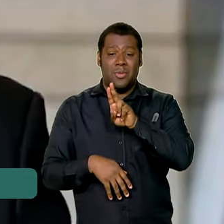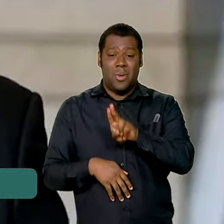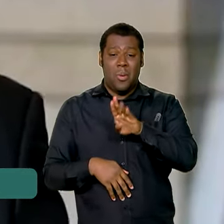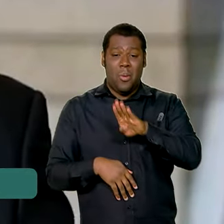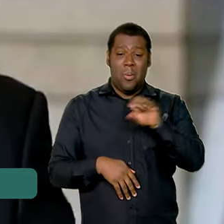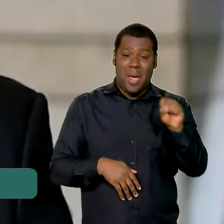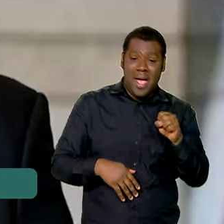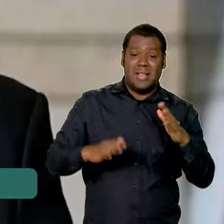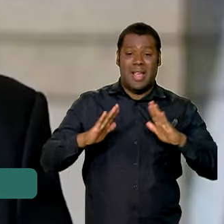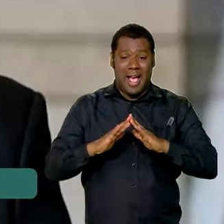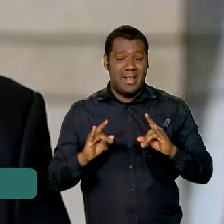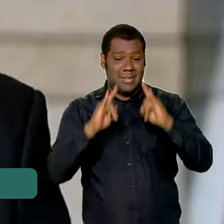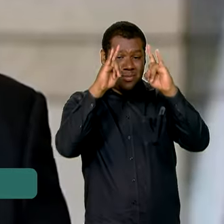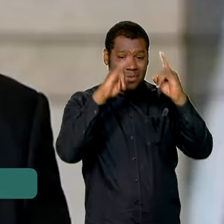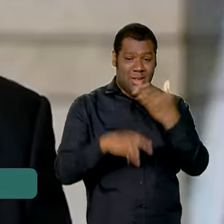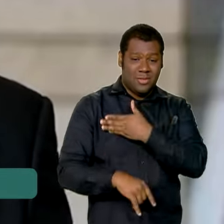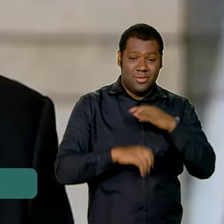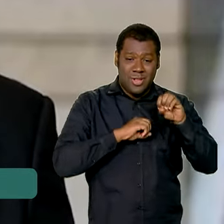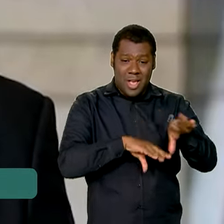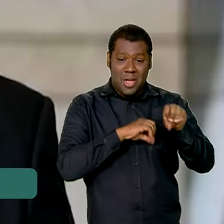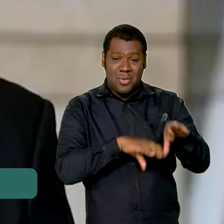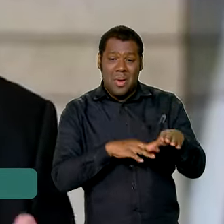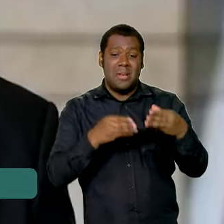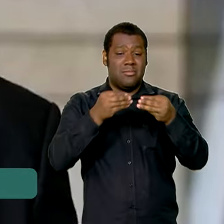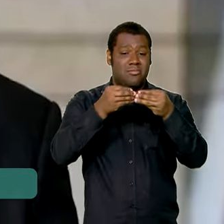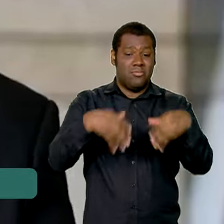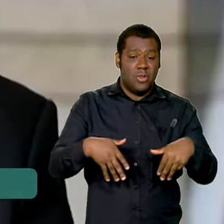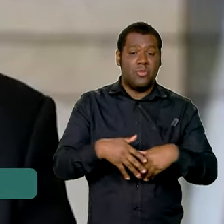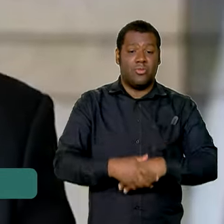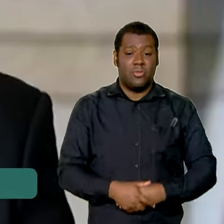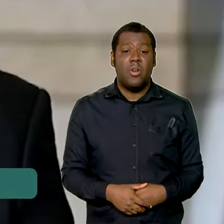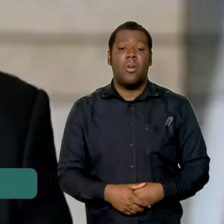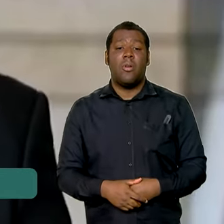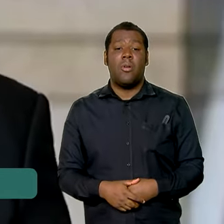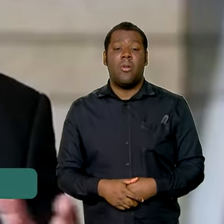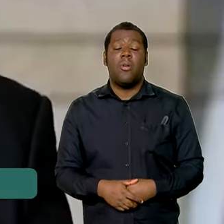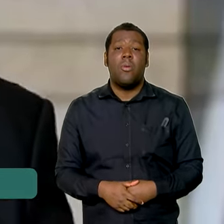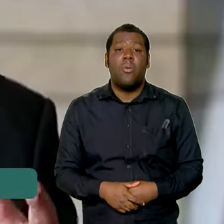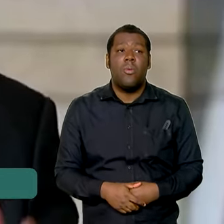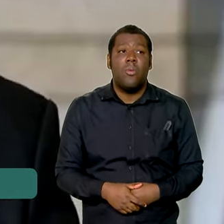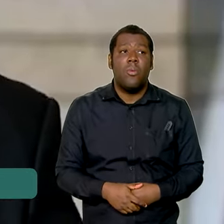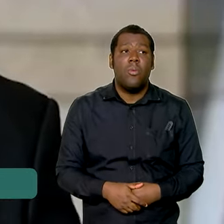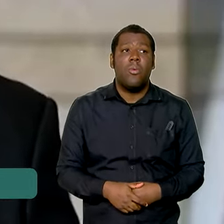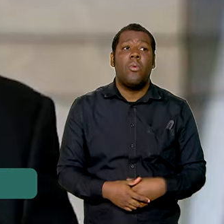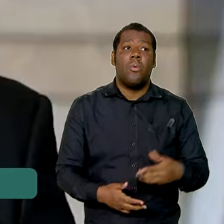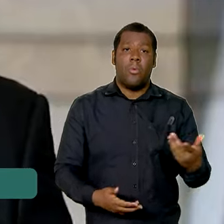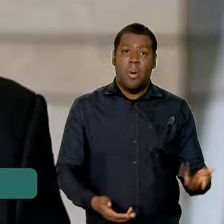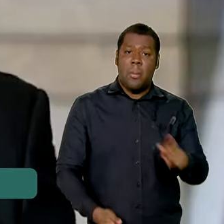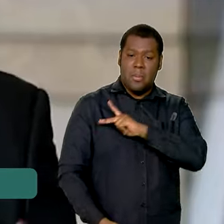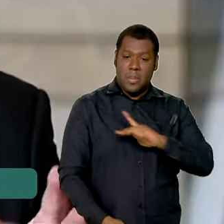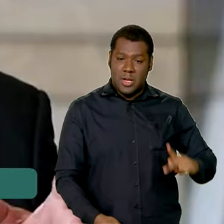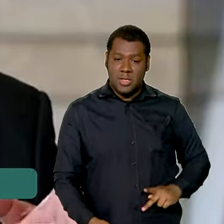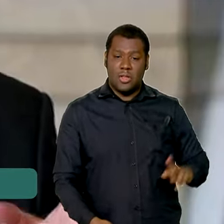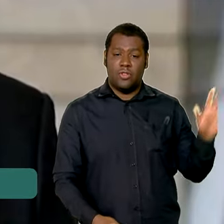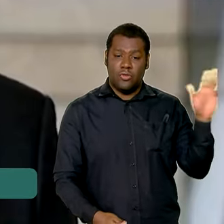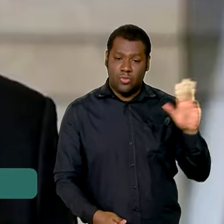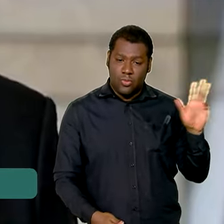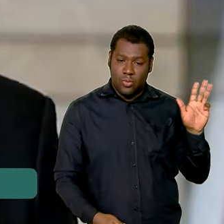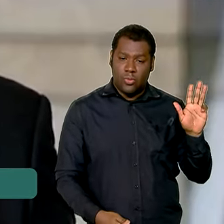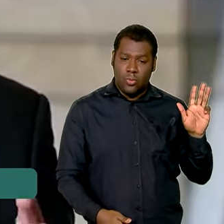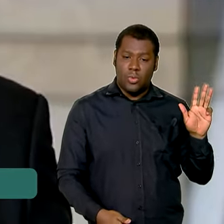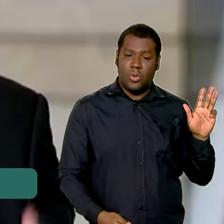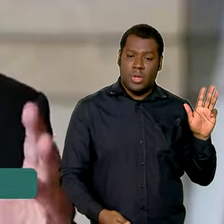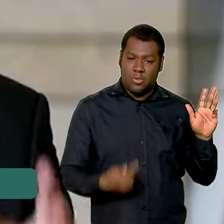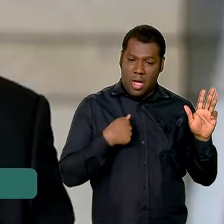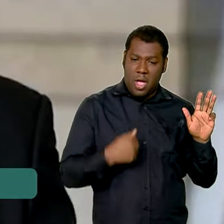em prédio da educação e assim por diante. Eu trago a vocês a minha palavra, mas principalmente a palavra e o compromisso do presidente Lula. Assim como no ano